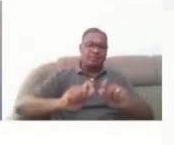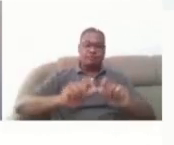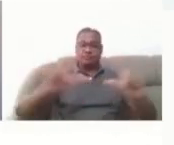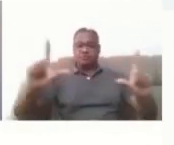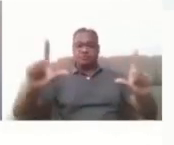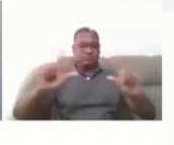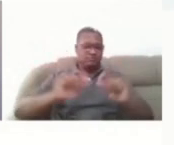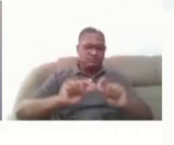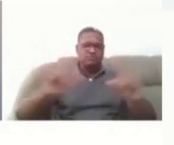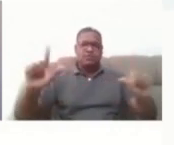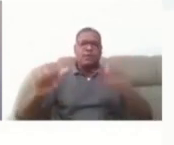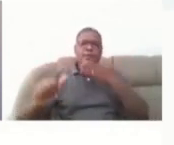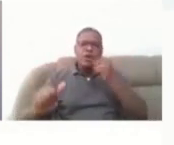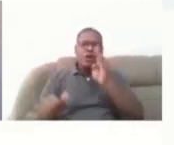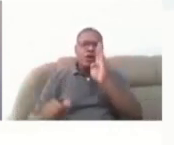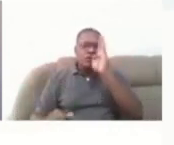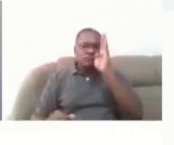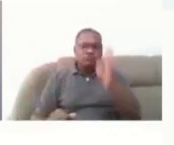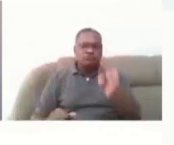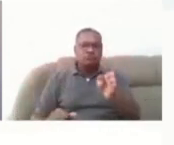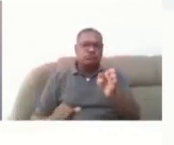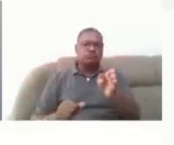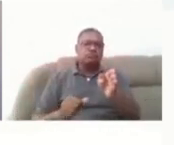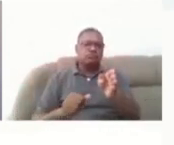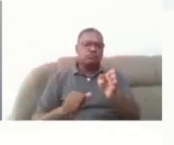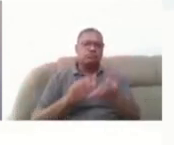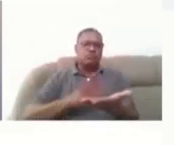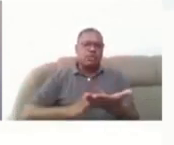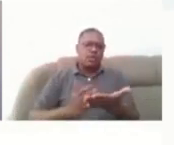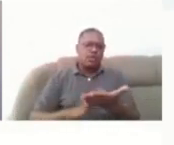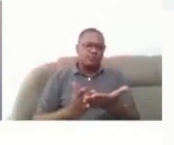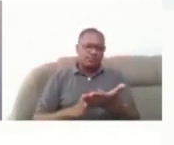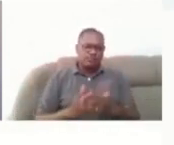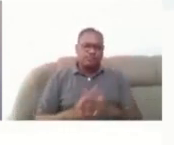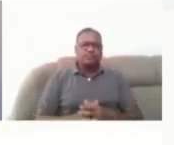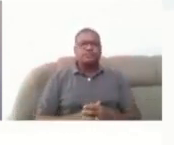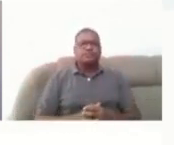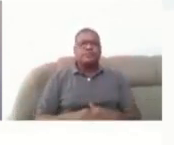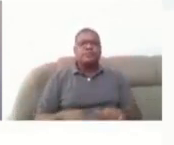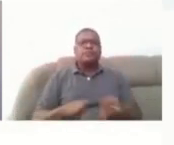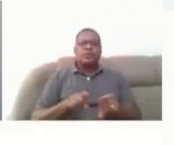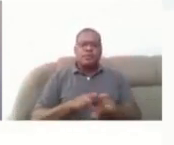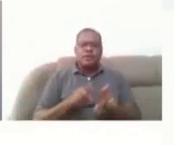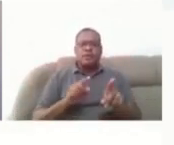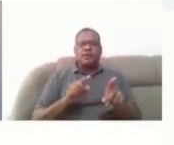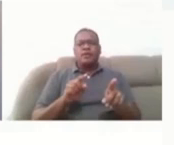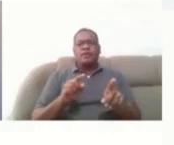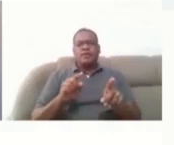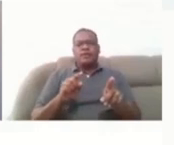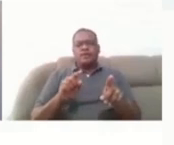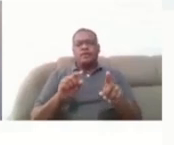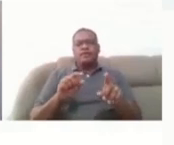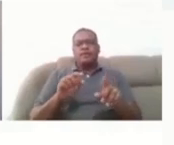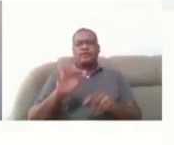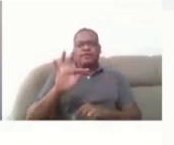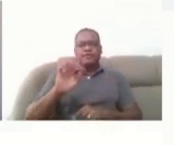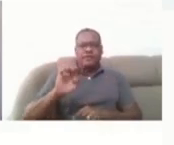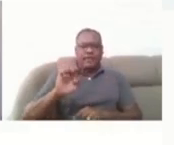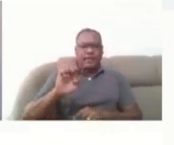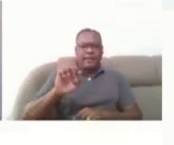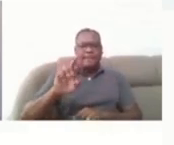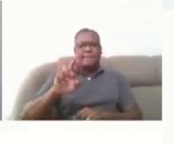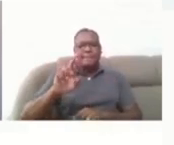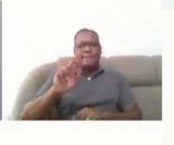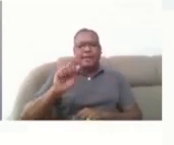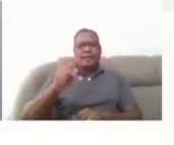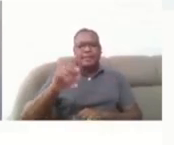possa fixar o intérprete. Seguir as normas, por exemplo, da FEBAPILS quanto ao tamanho da janela ideal